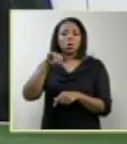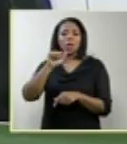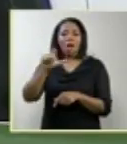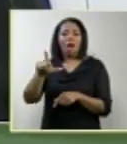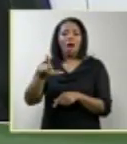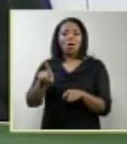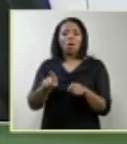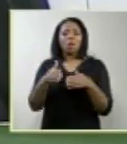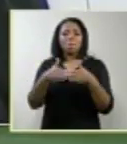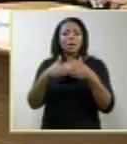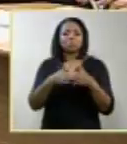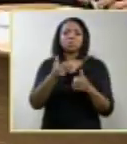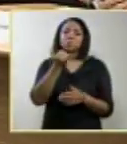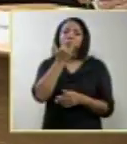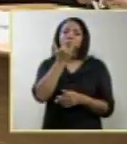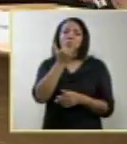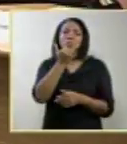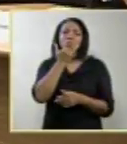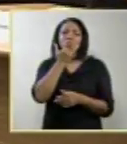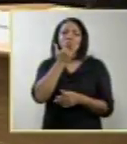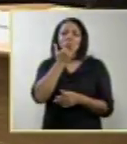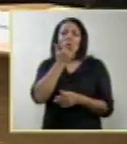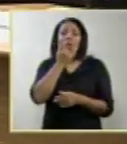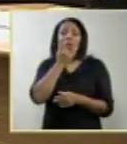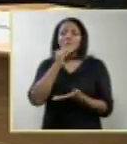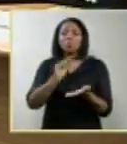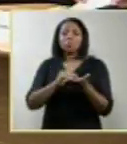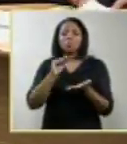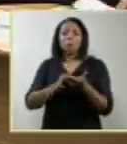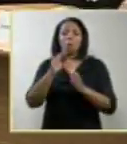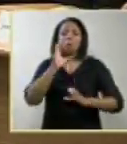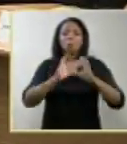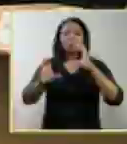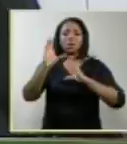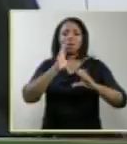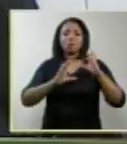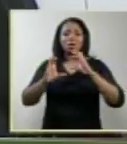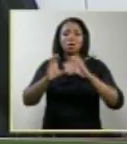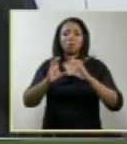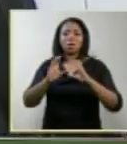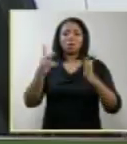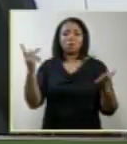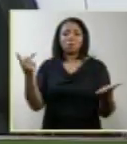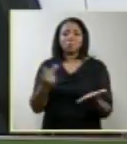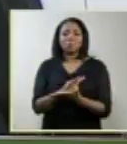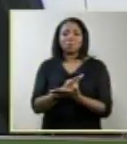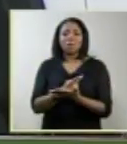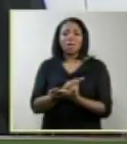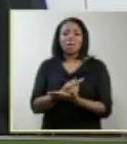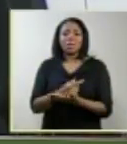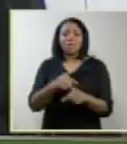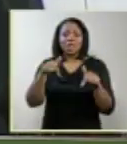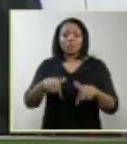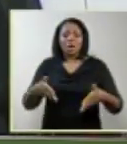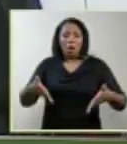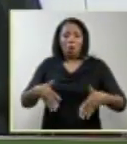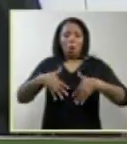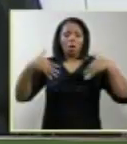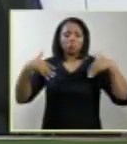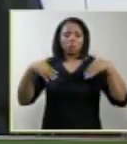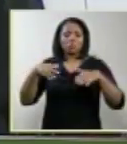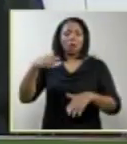a sua excelência, não foi comunicado da realização dessa audiência pública,